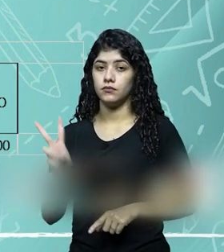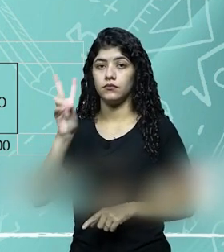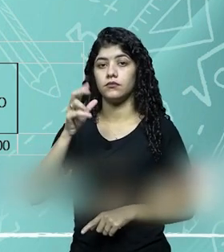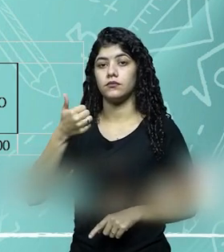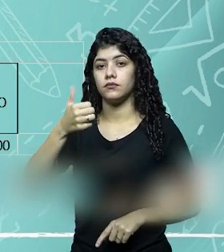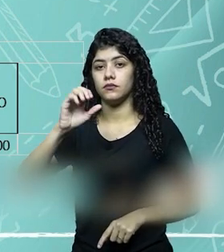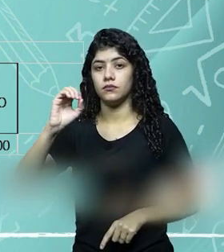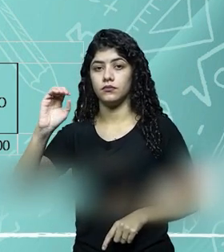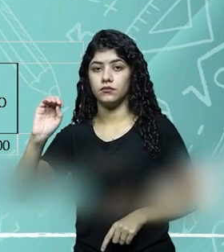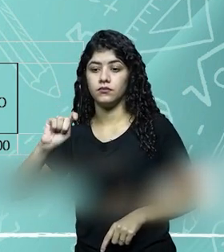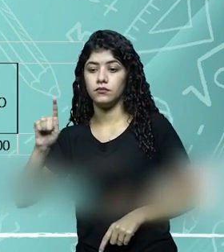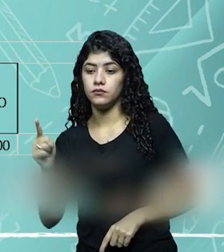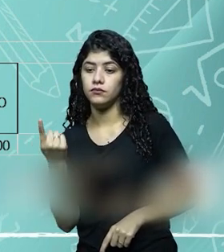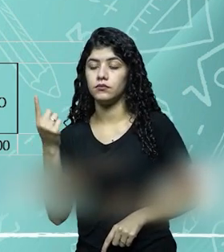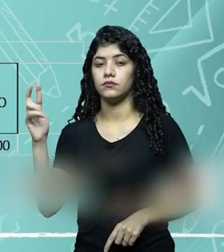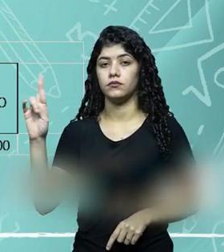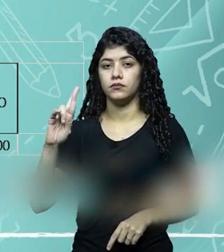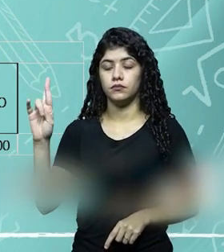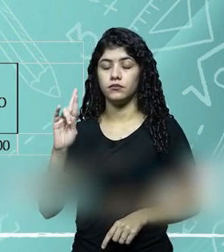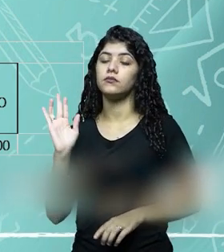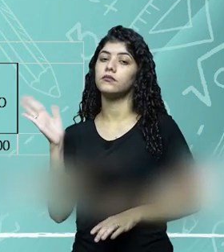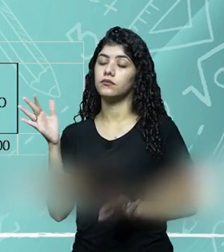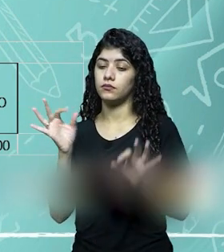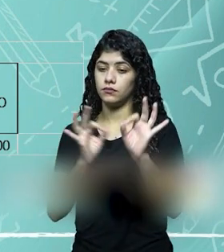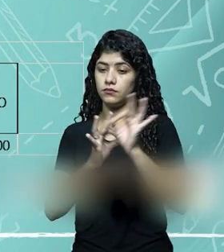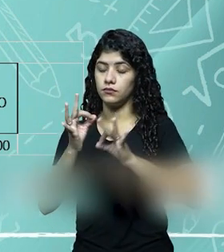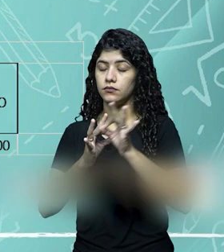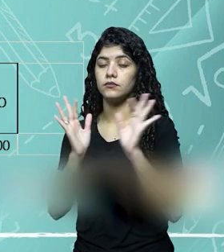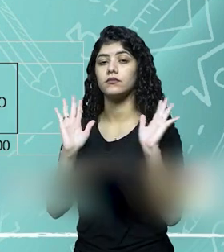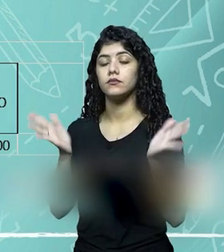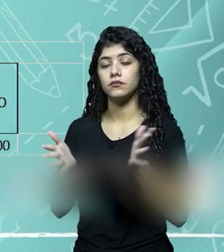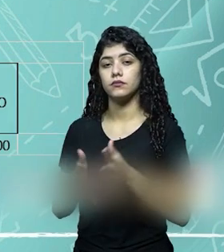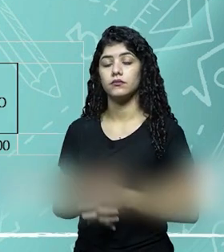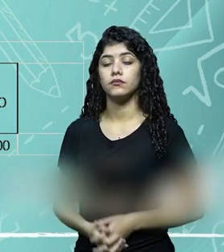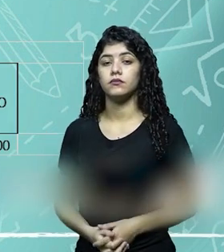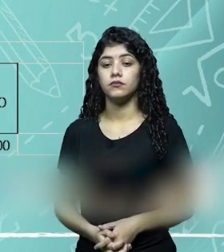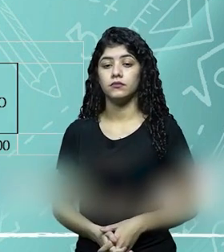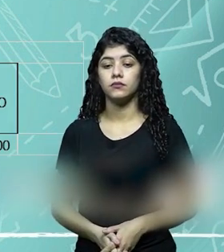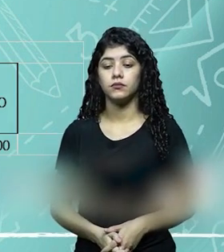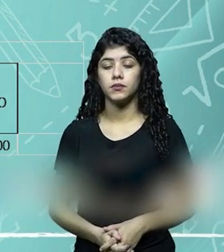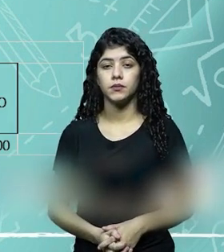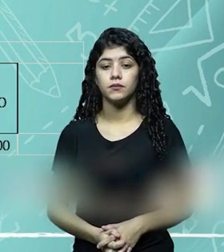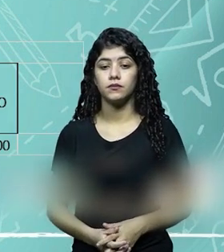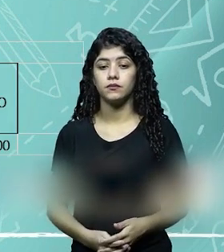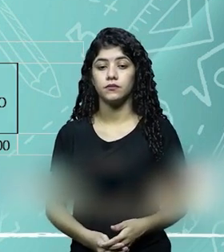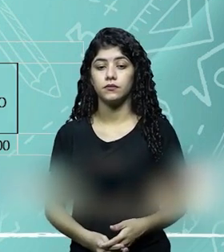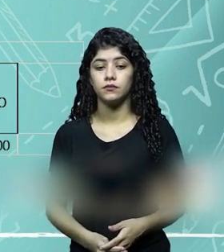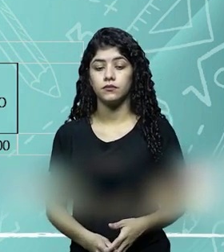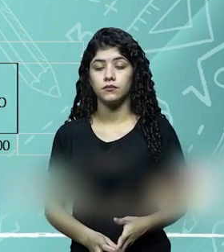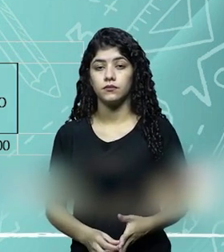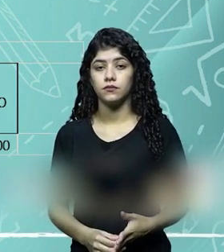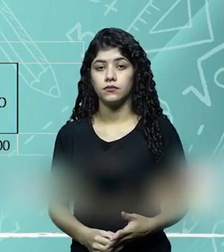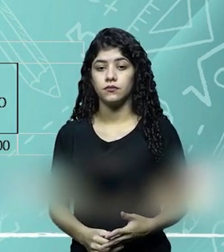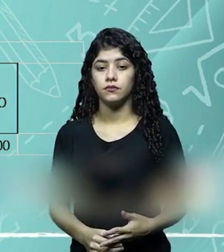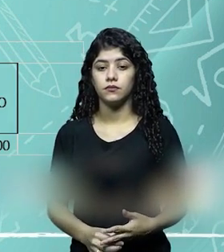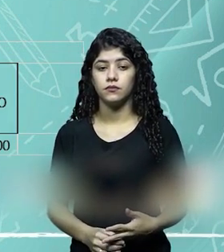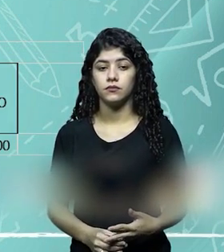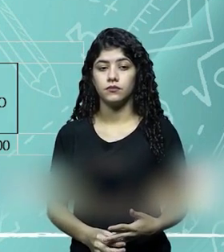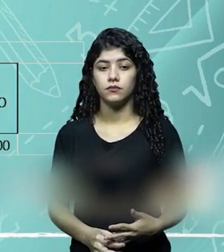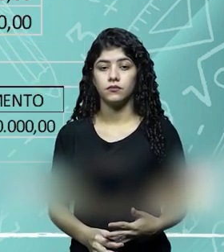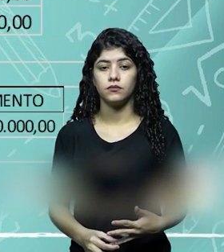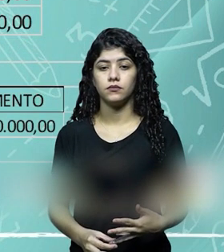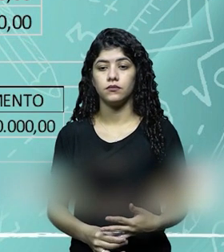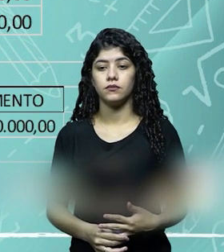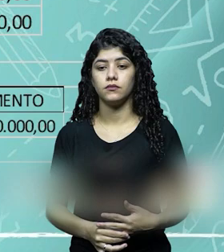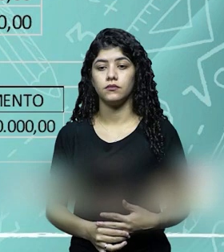o valor de 100 mil reais. Beleza? Então, pronto. Está feito o lançamento na contabilidade, no livro diário e no livro razão. Agora, vamos para